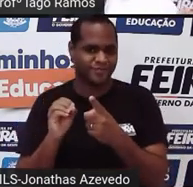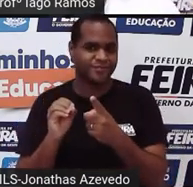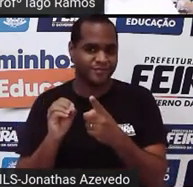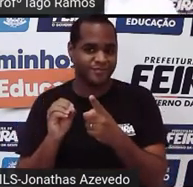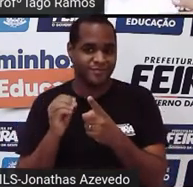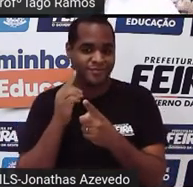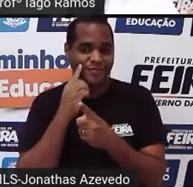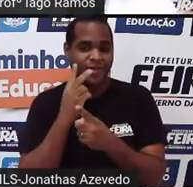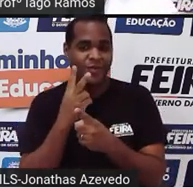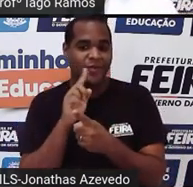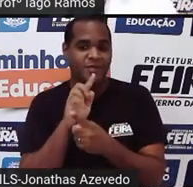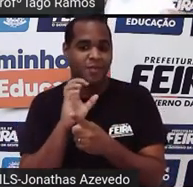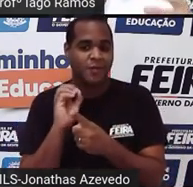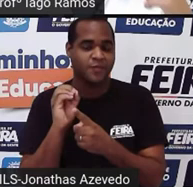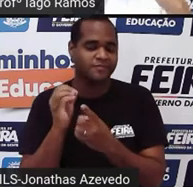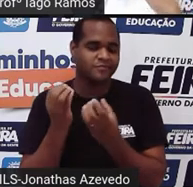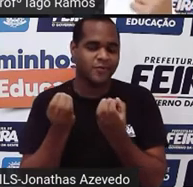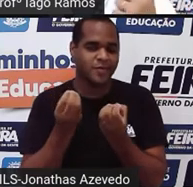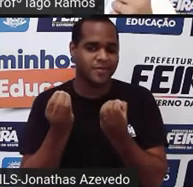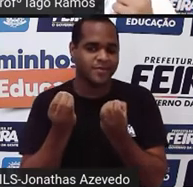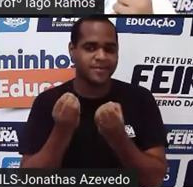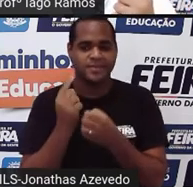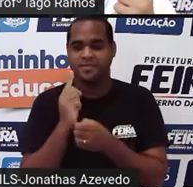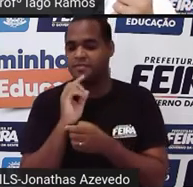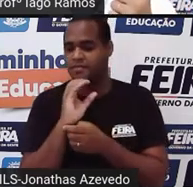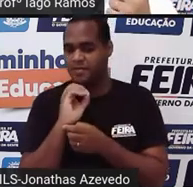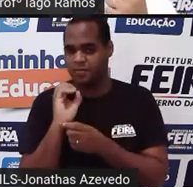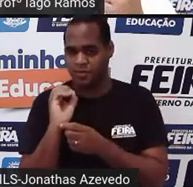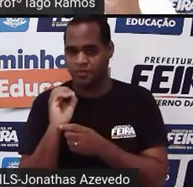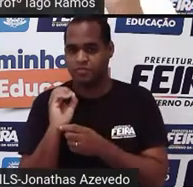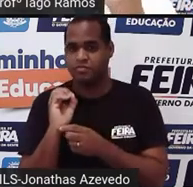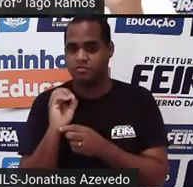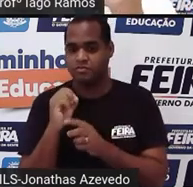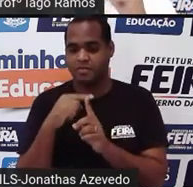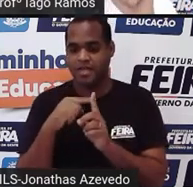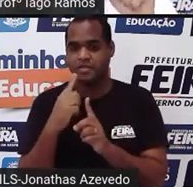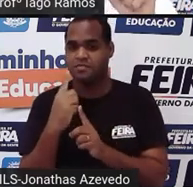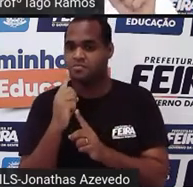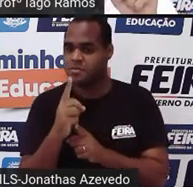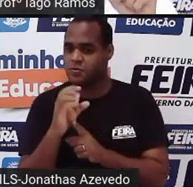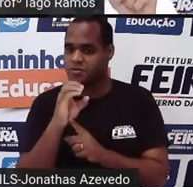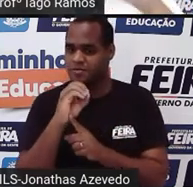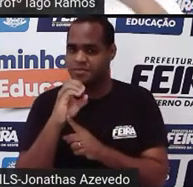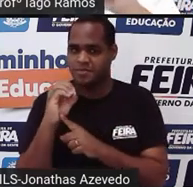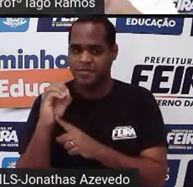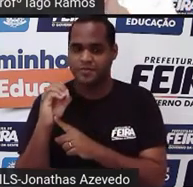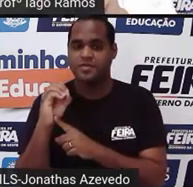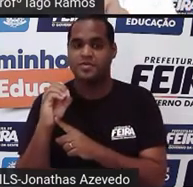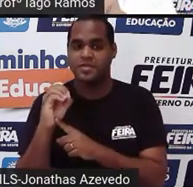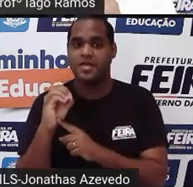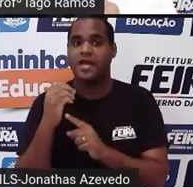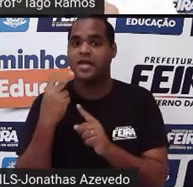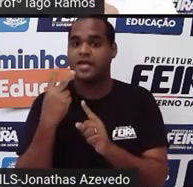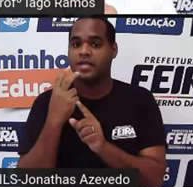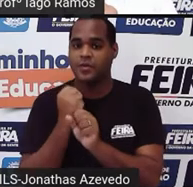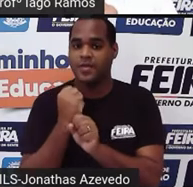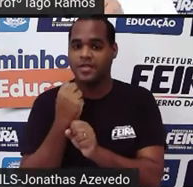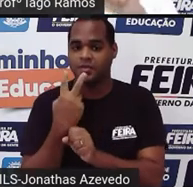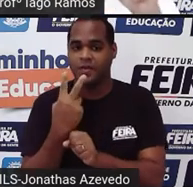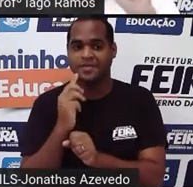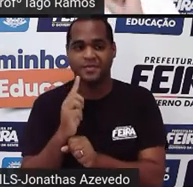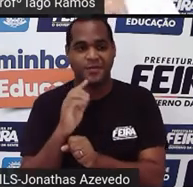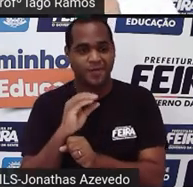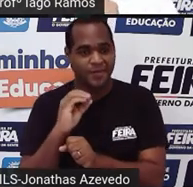mil litros, eu posso pensar assim, ó, mil litros mais mil litros. Dá dois mil litros, tá bom?